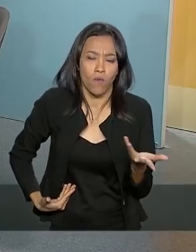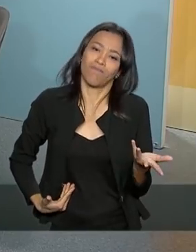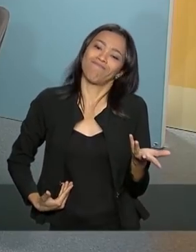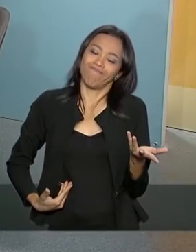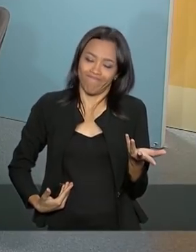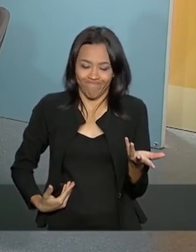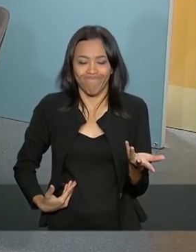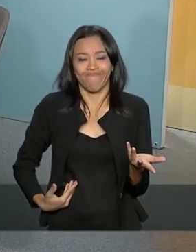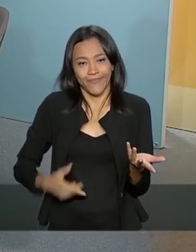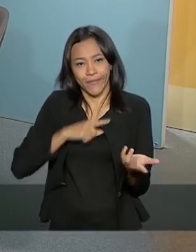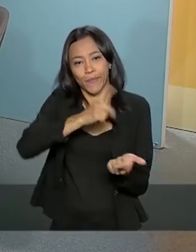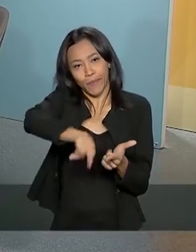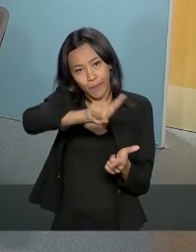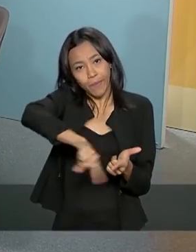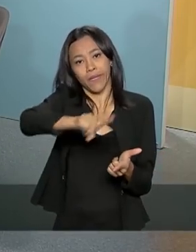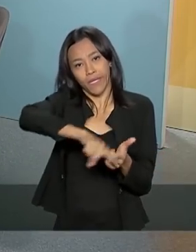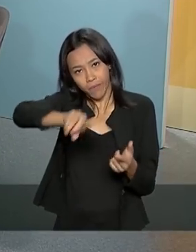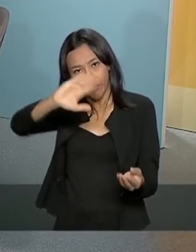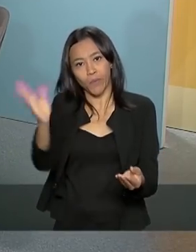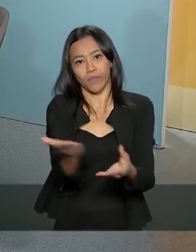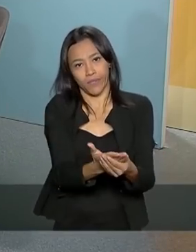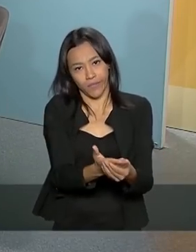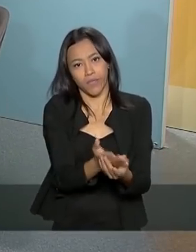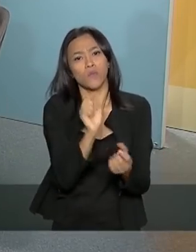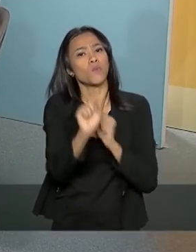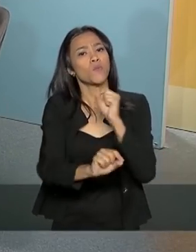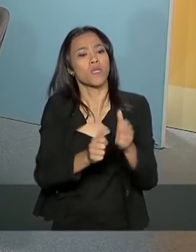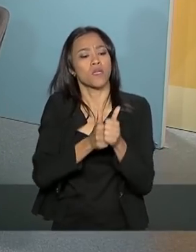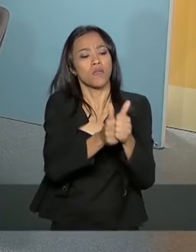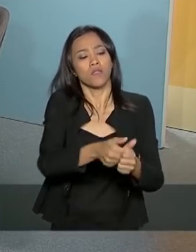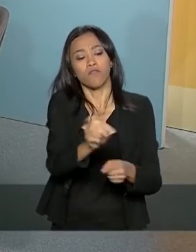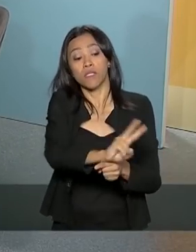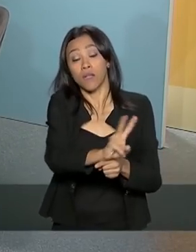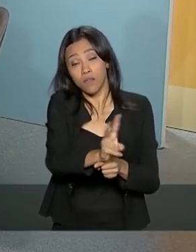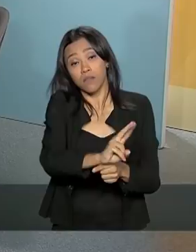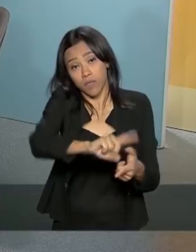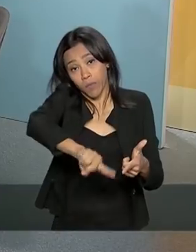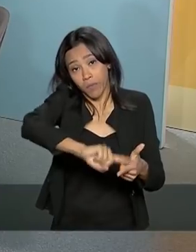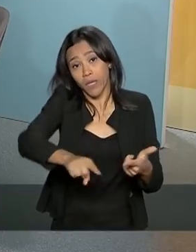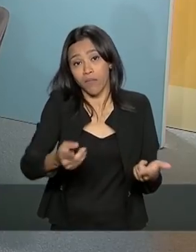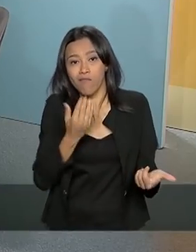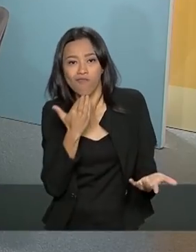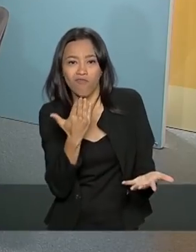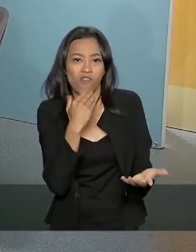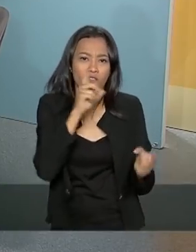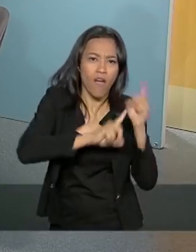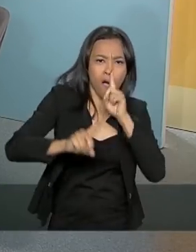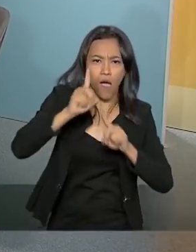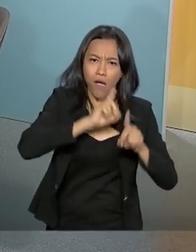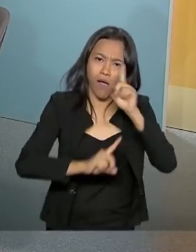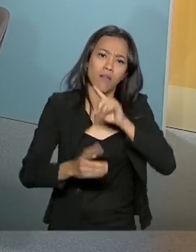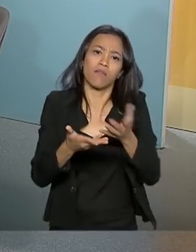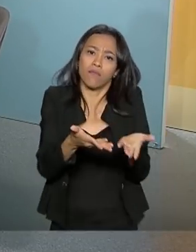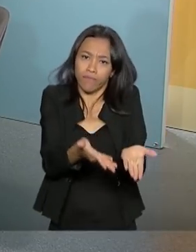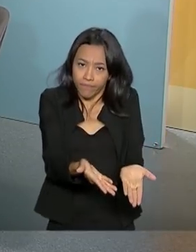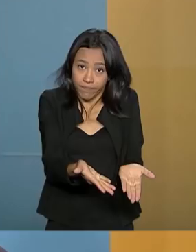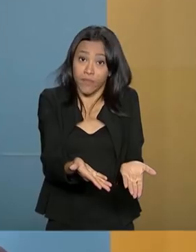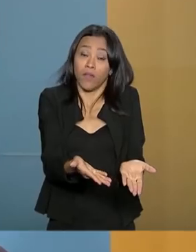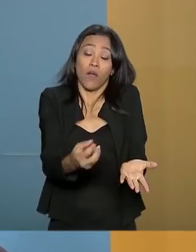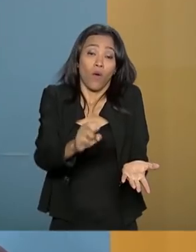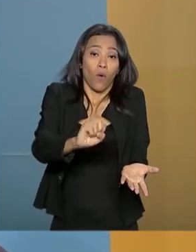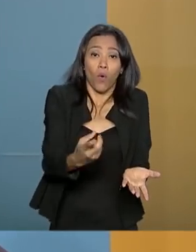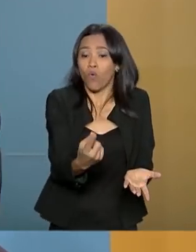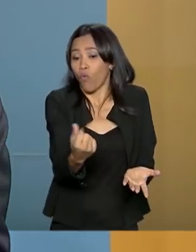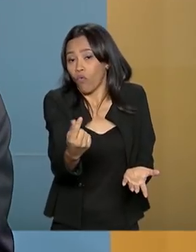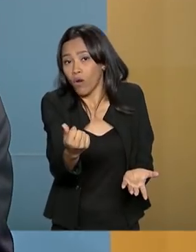problema no processo de fiscalização e esse auto tem alguma inconsistência, muitas vezes porque o valor